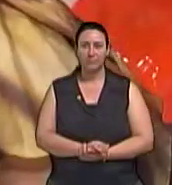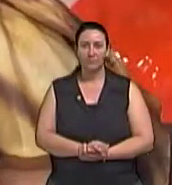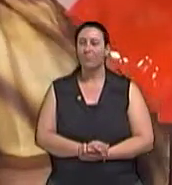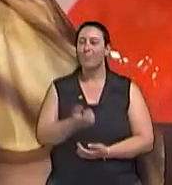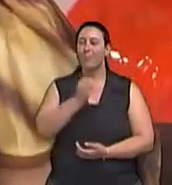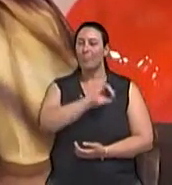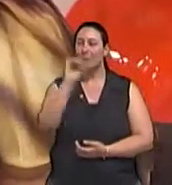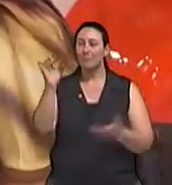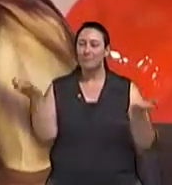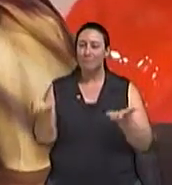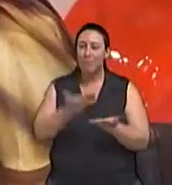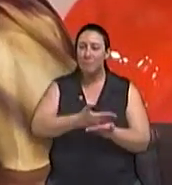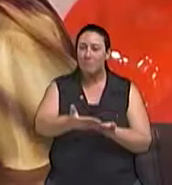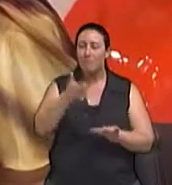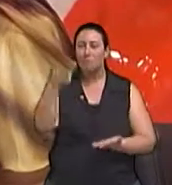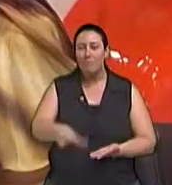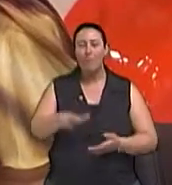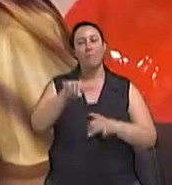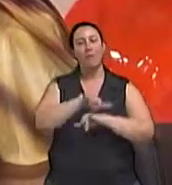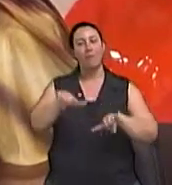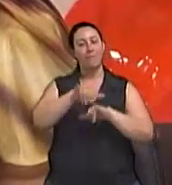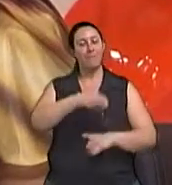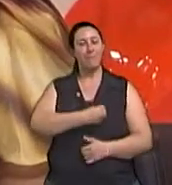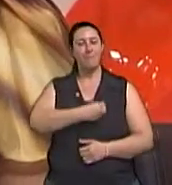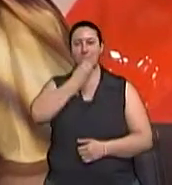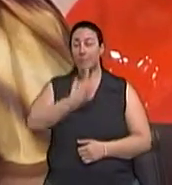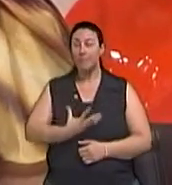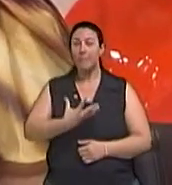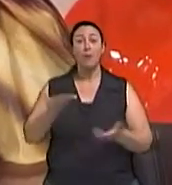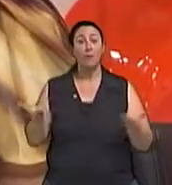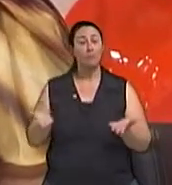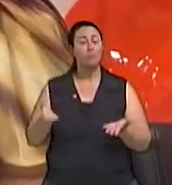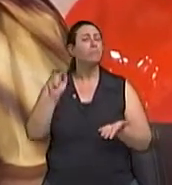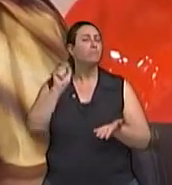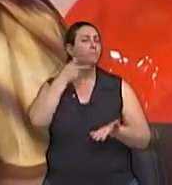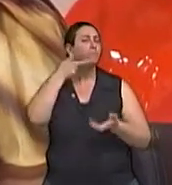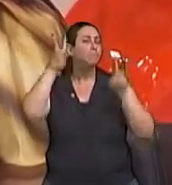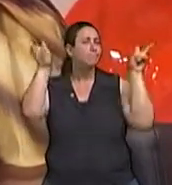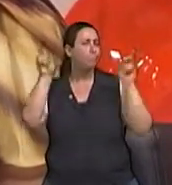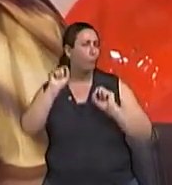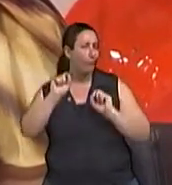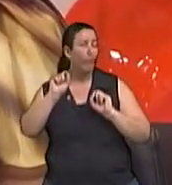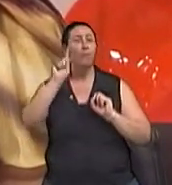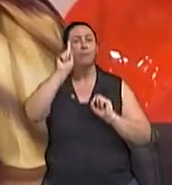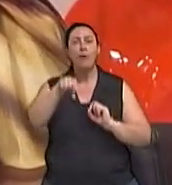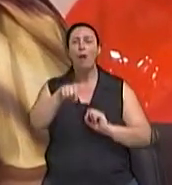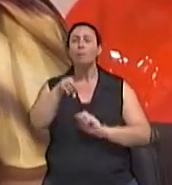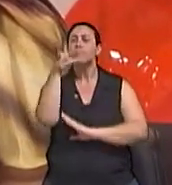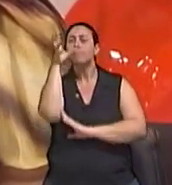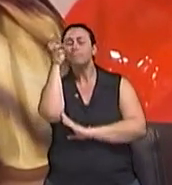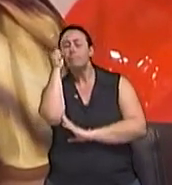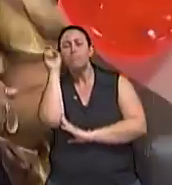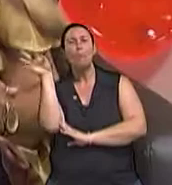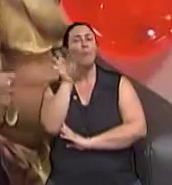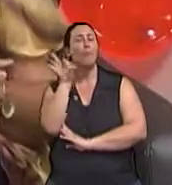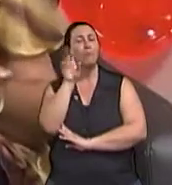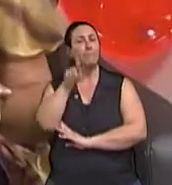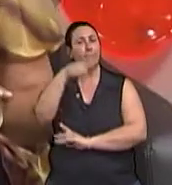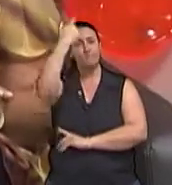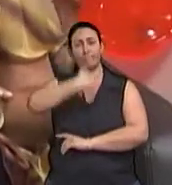Olá, estamos começando mais um nosso Viva Bem. E hoje nós vamos falar sobre insônia na mulher.